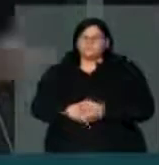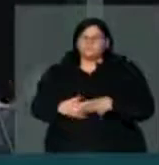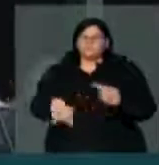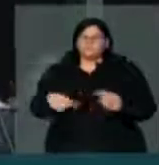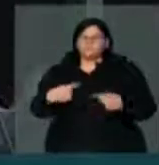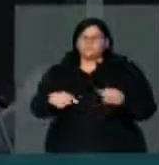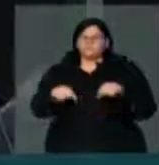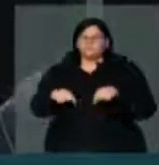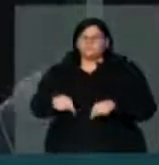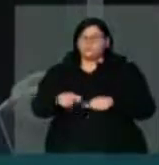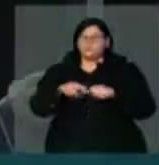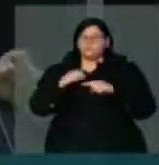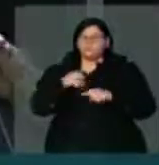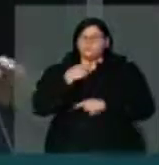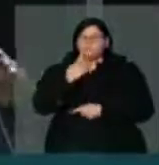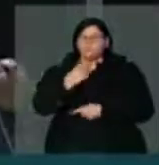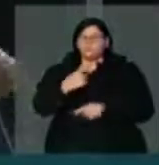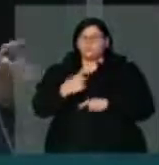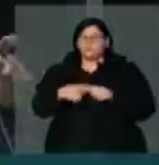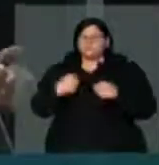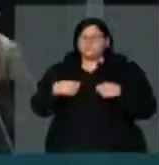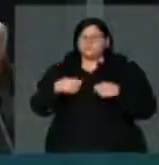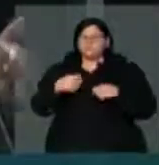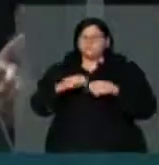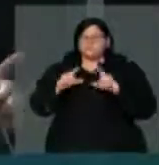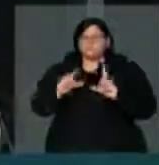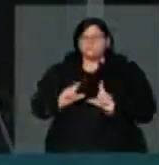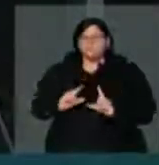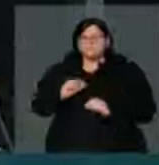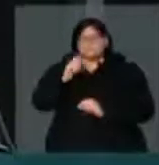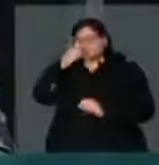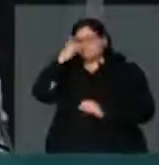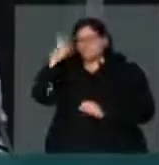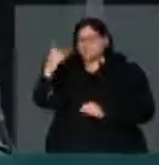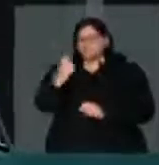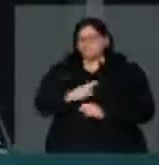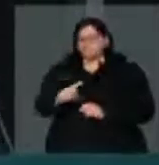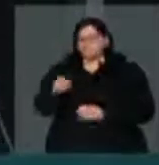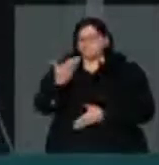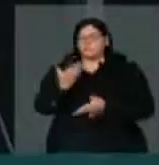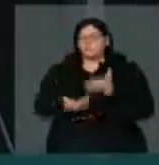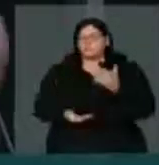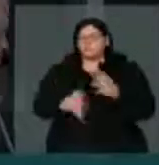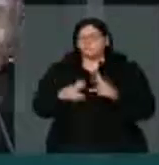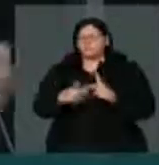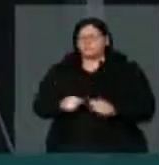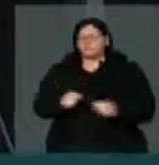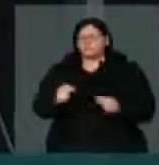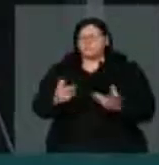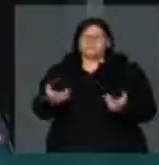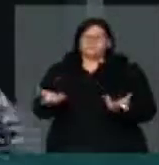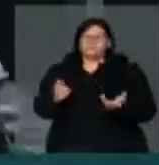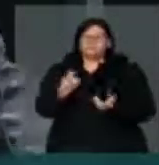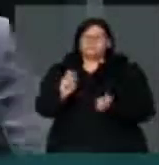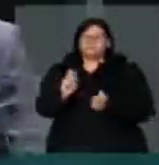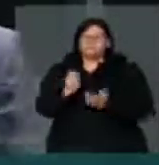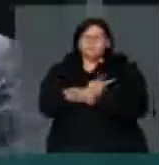pela redução da violência, para que não saiam todos perdendo, como pode acontecer. Muito obrigado. Feliz Páscoa. Obrigado.